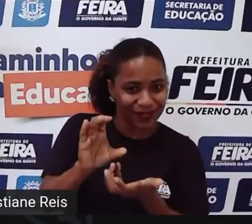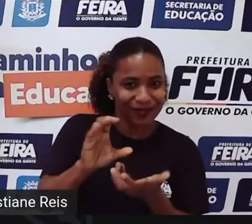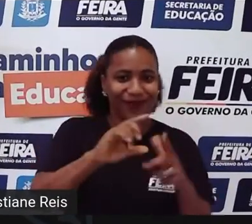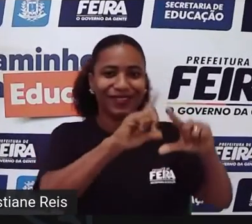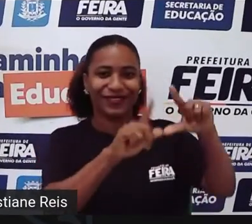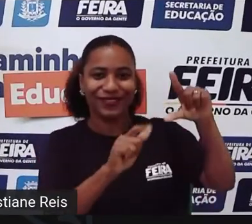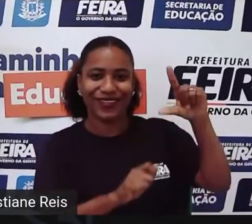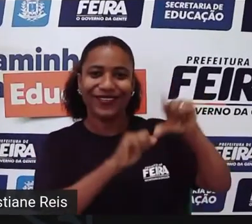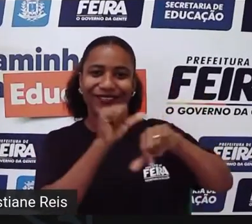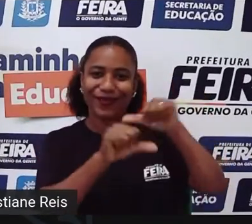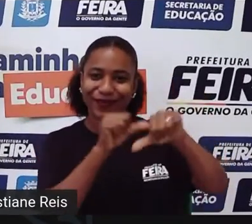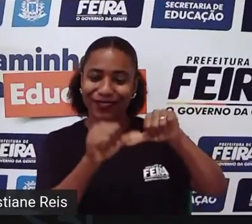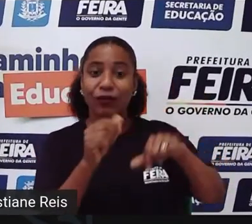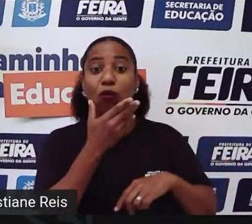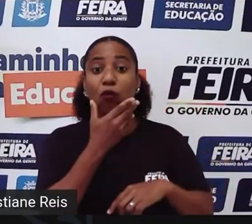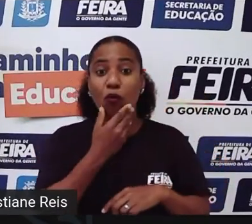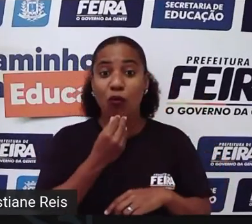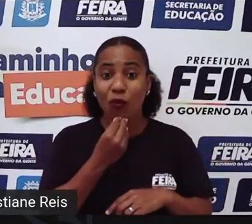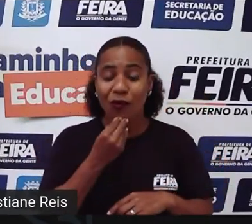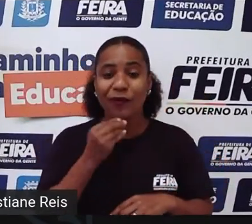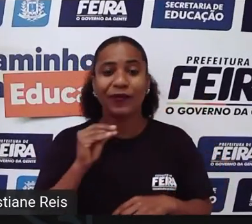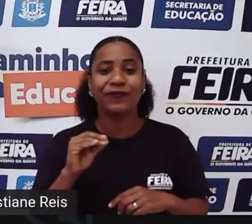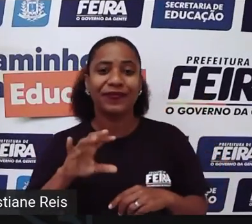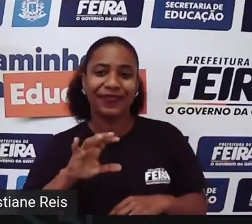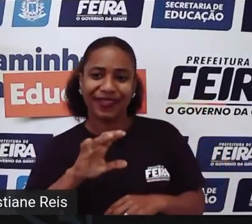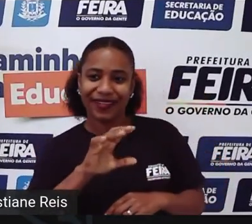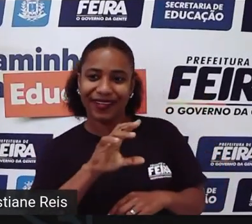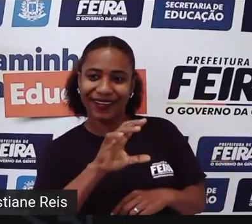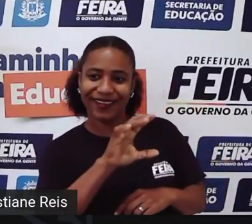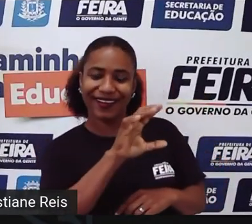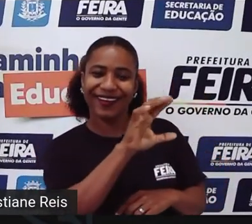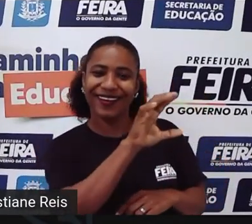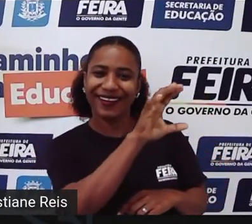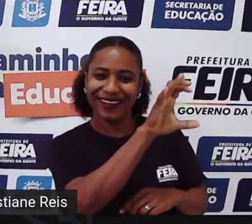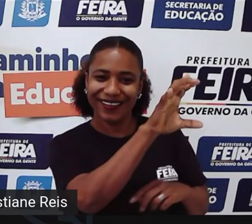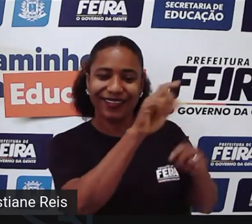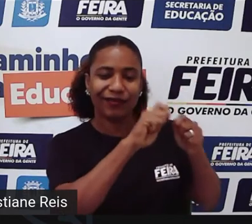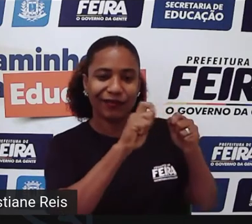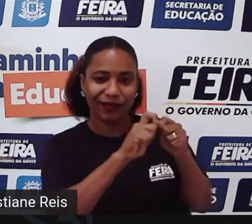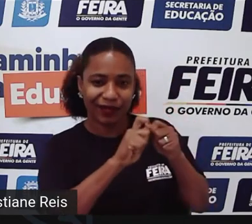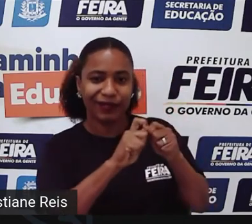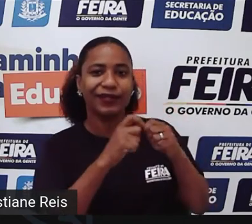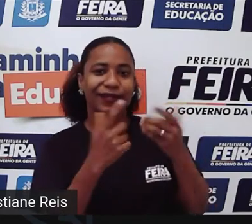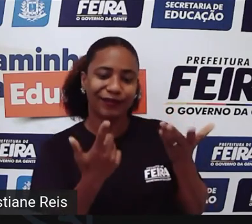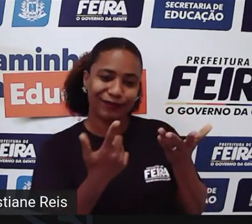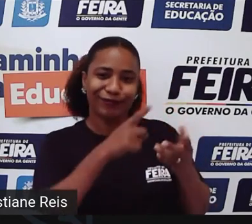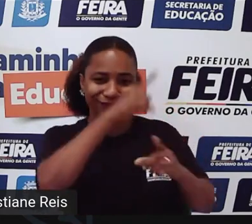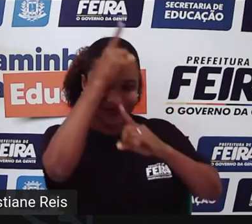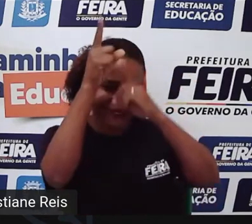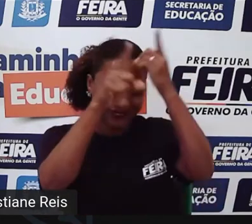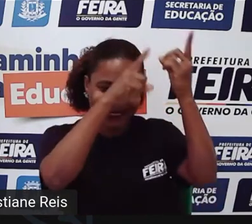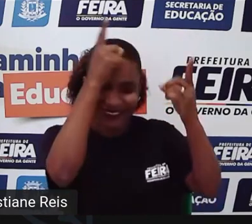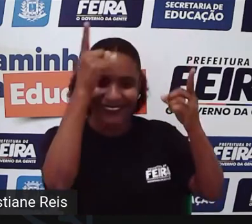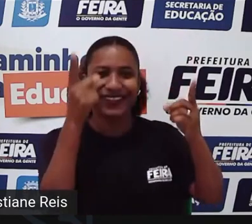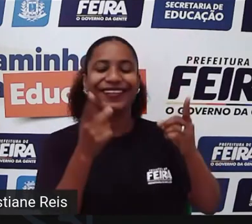aquele Homem-Aranha que tece uma grande teia, e que tece histórias através de suas teias.